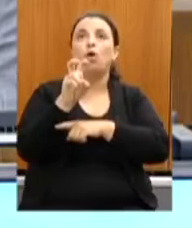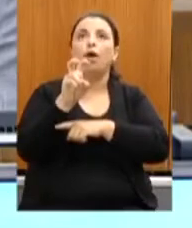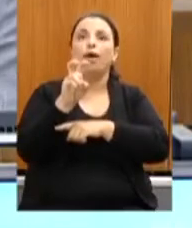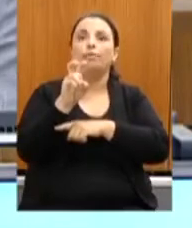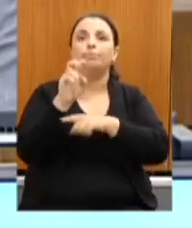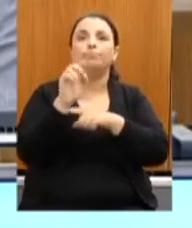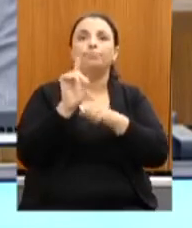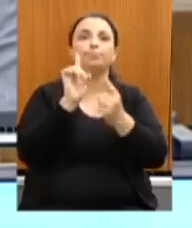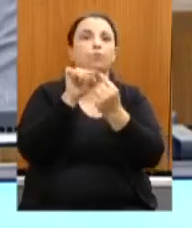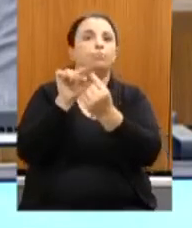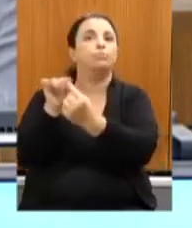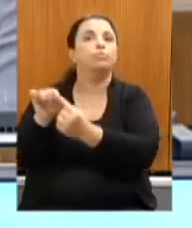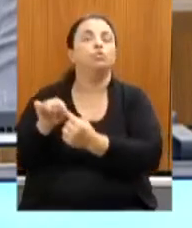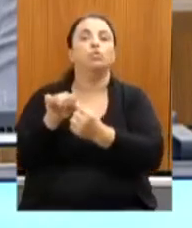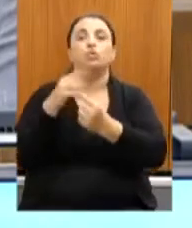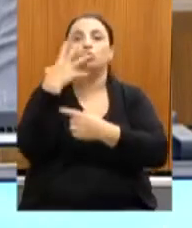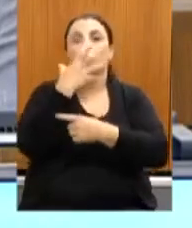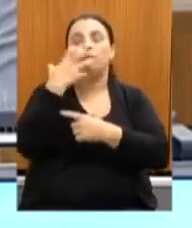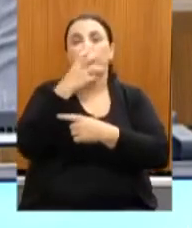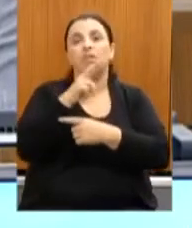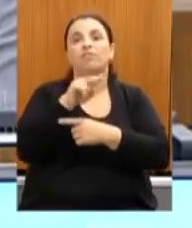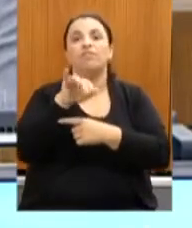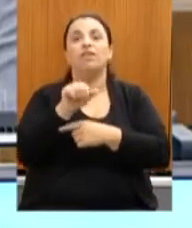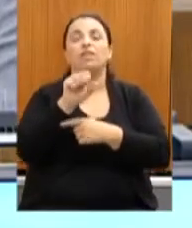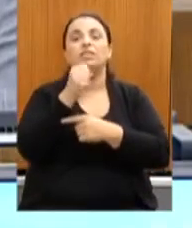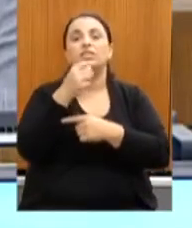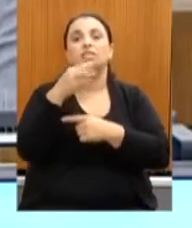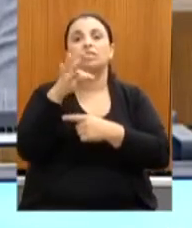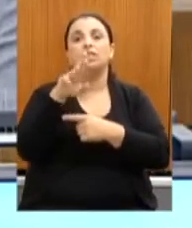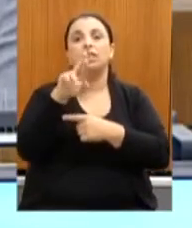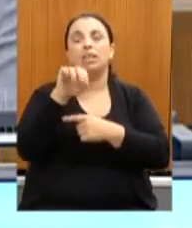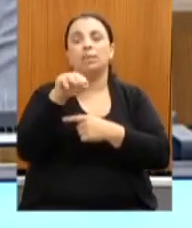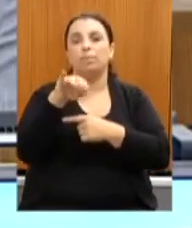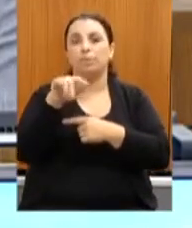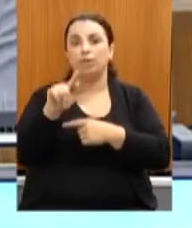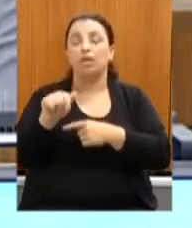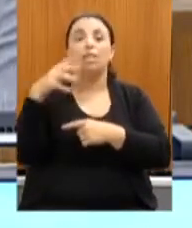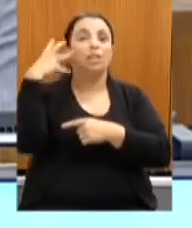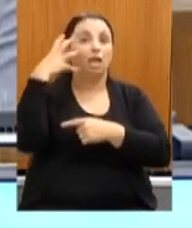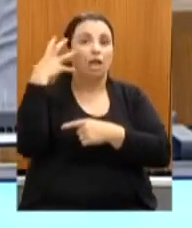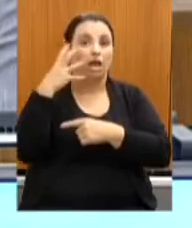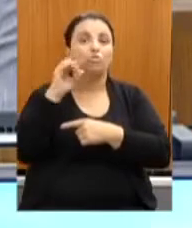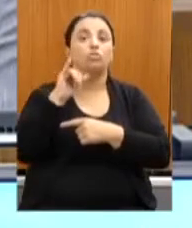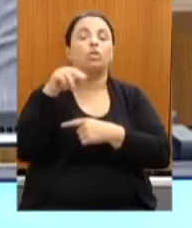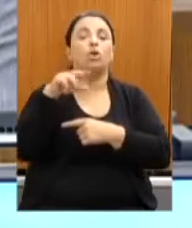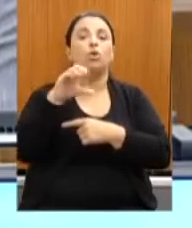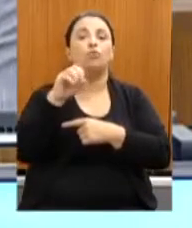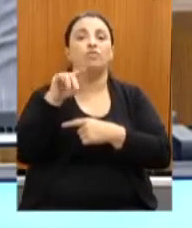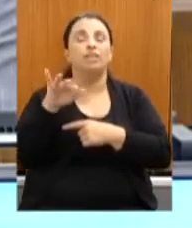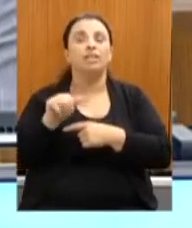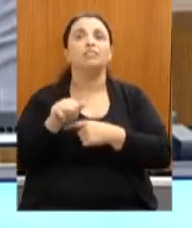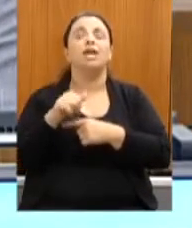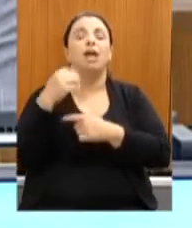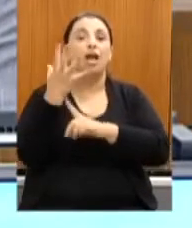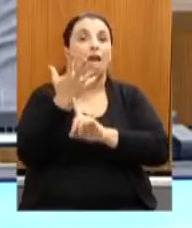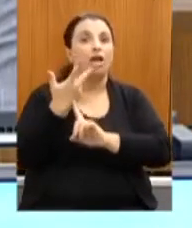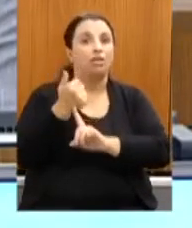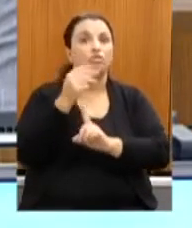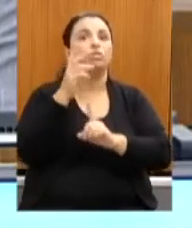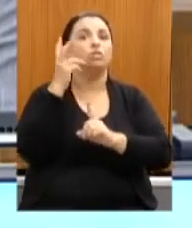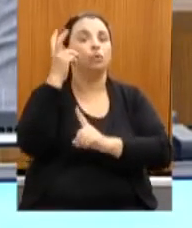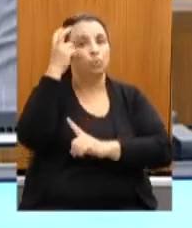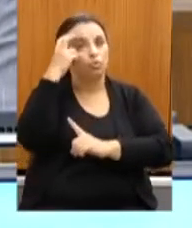Importante saber que na Rede Minas e Rádio Confidência um imenso acervo da arte e da cultura mineira lá estão.